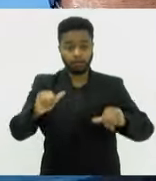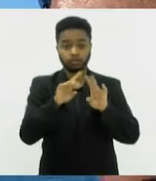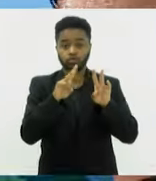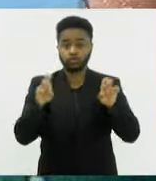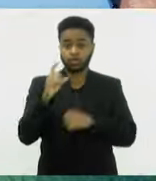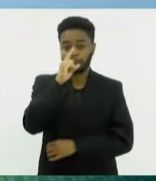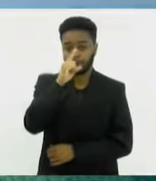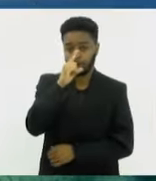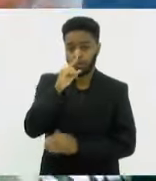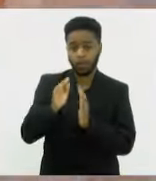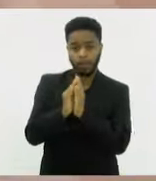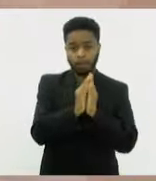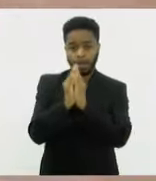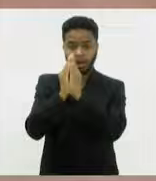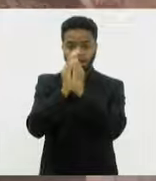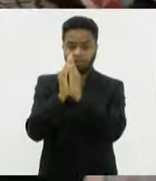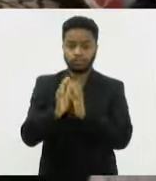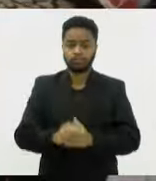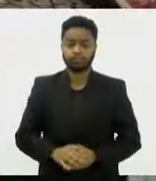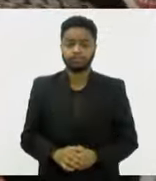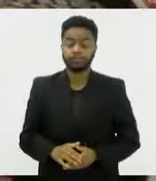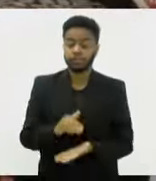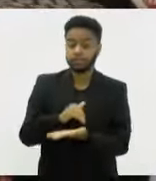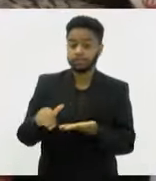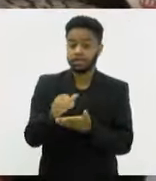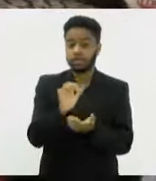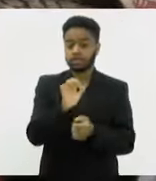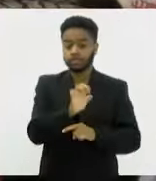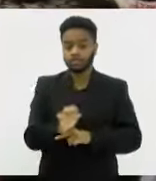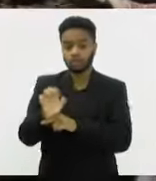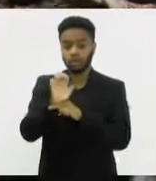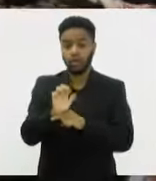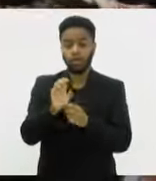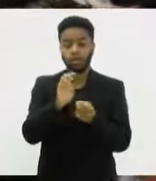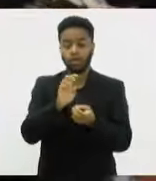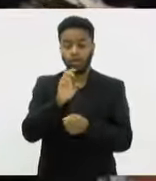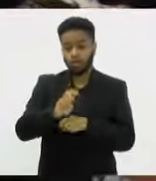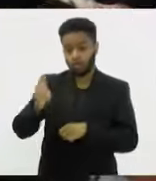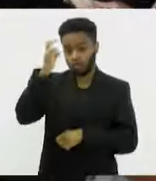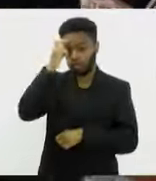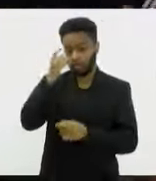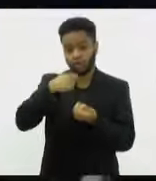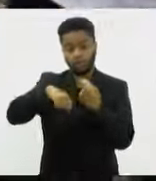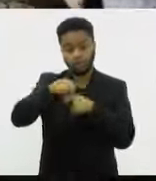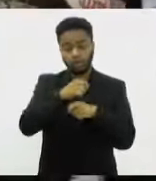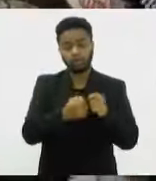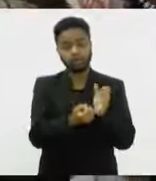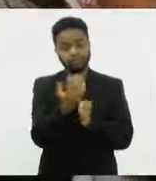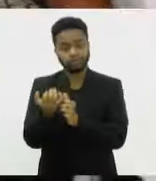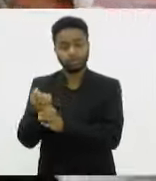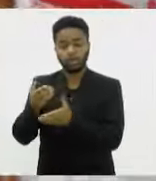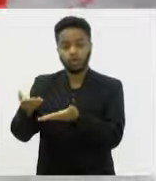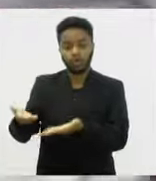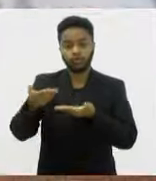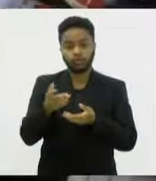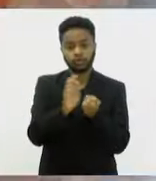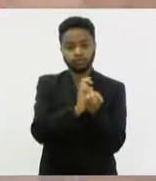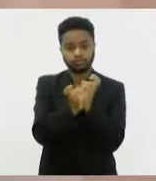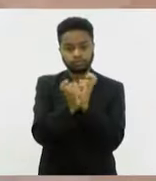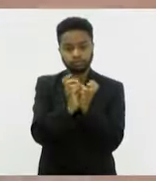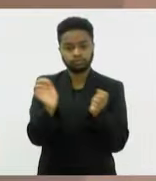risco de soltar balões. Secretaria de Estado de Cultura e Economia Criativa convoca capoeiristas para